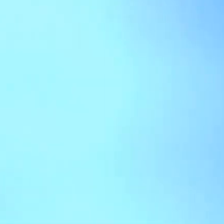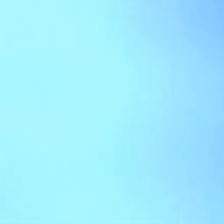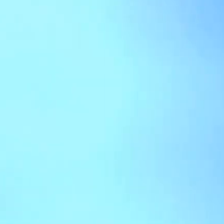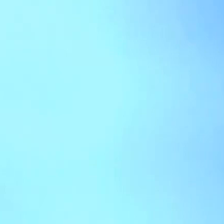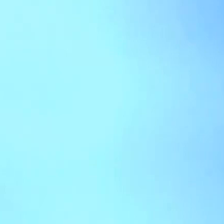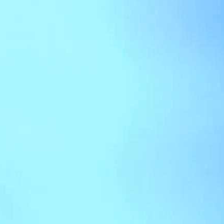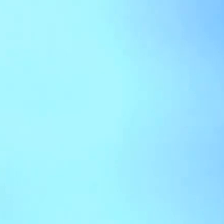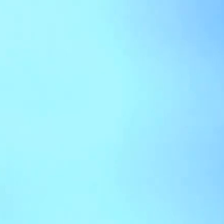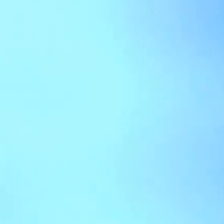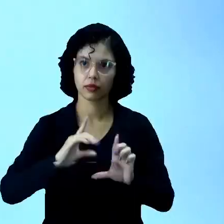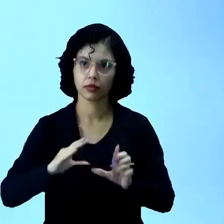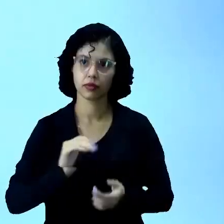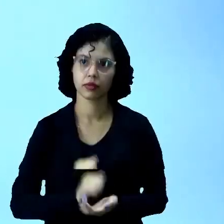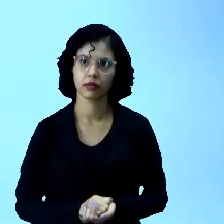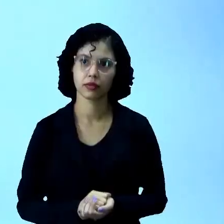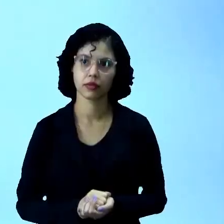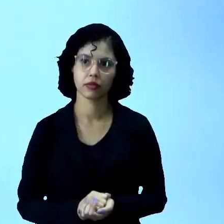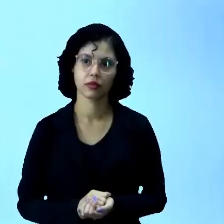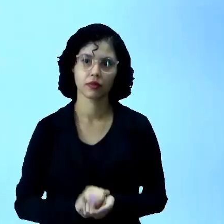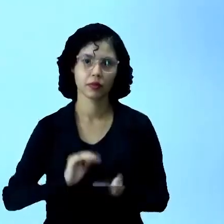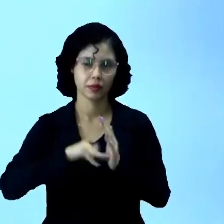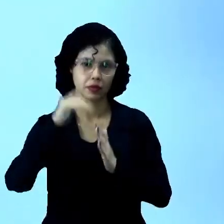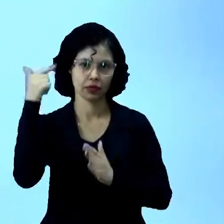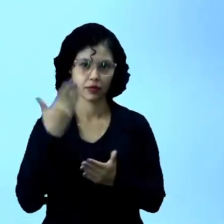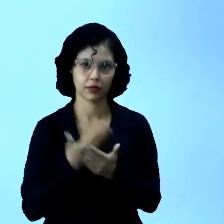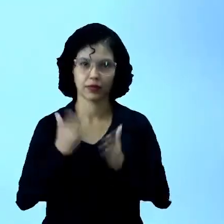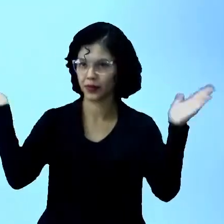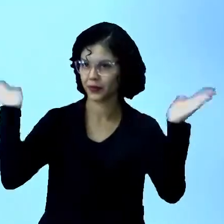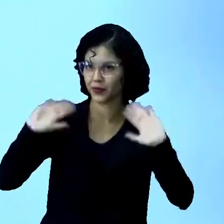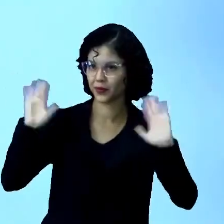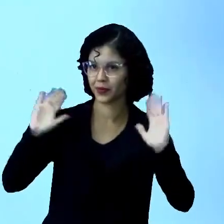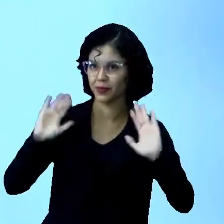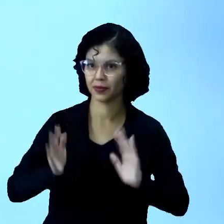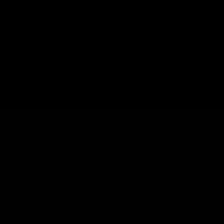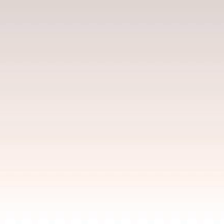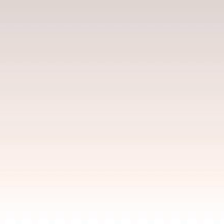lá na plataforma Eduque. Até a próxima. Tchau, tchau!